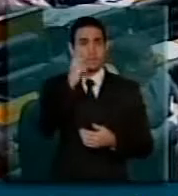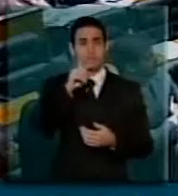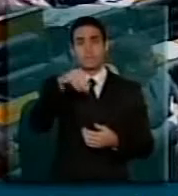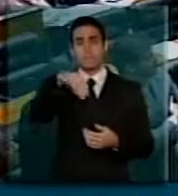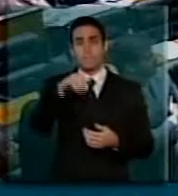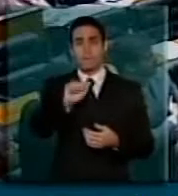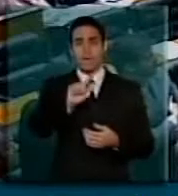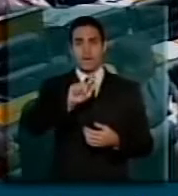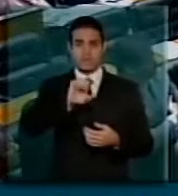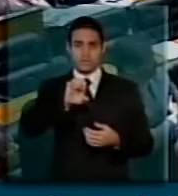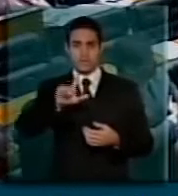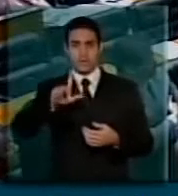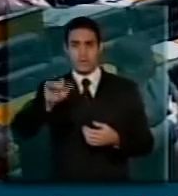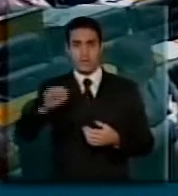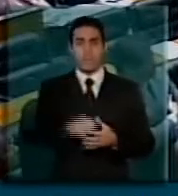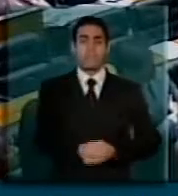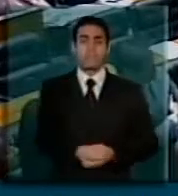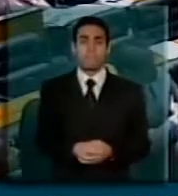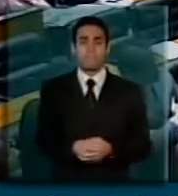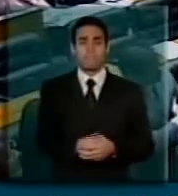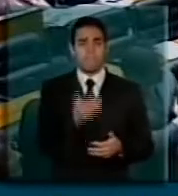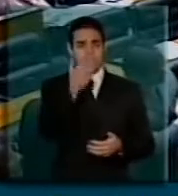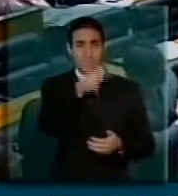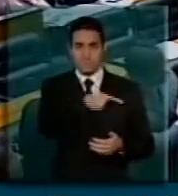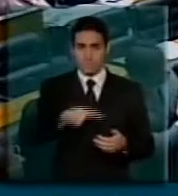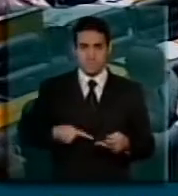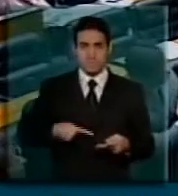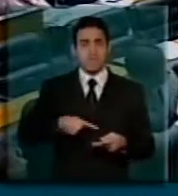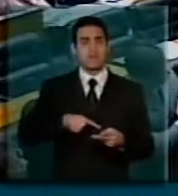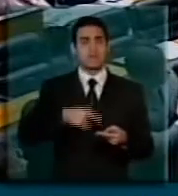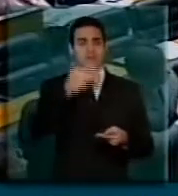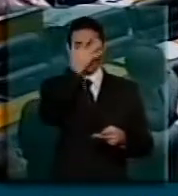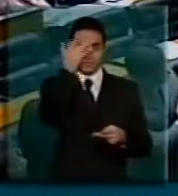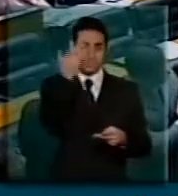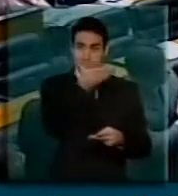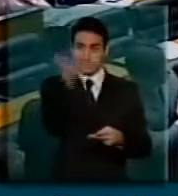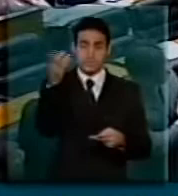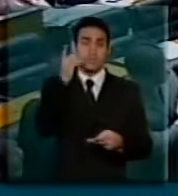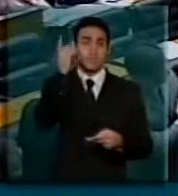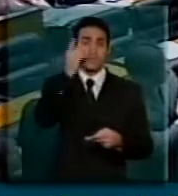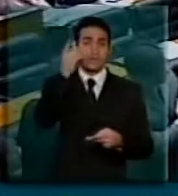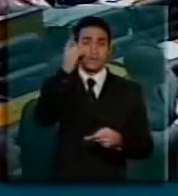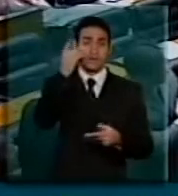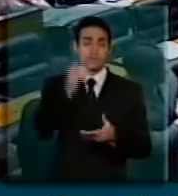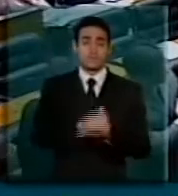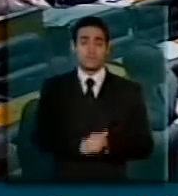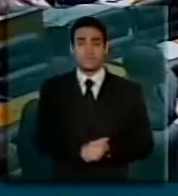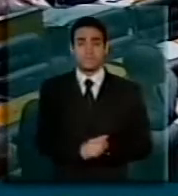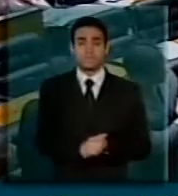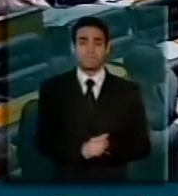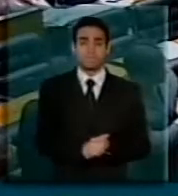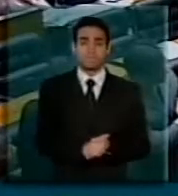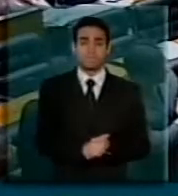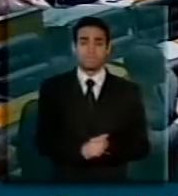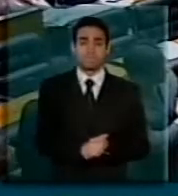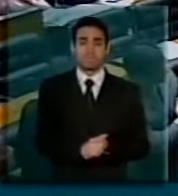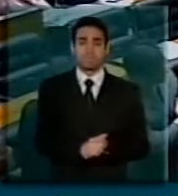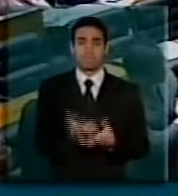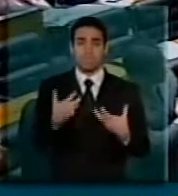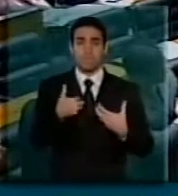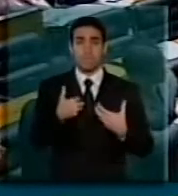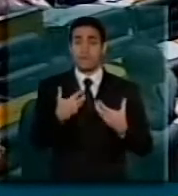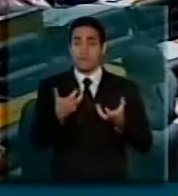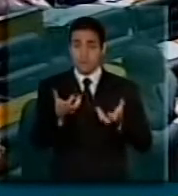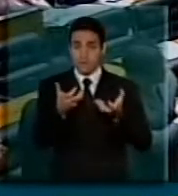Senhor presidente, senhoras e senhores deputados, eu quero fazer um